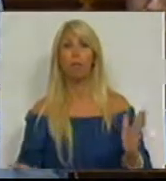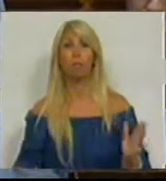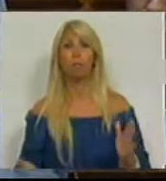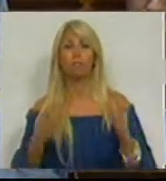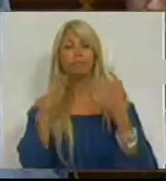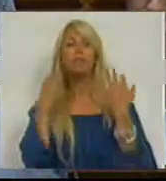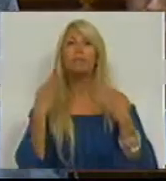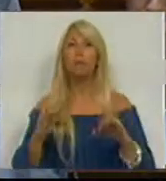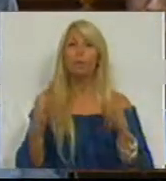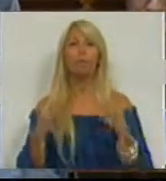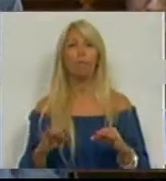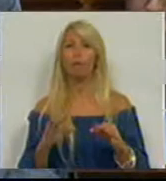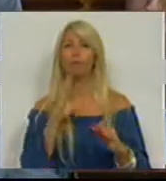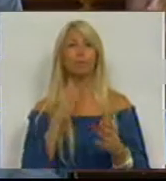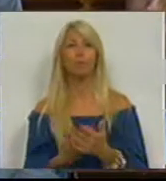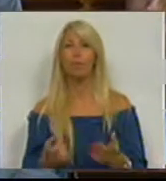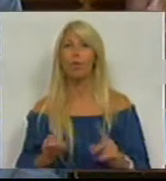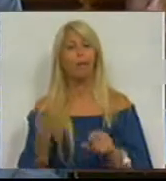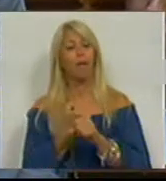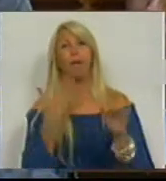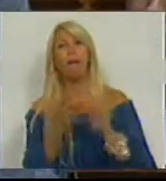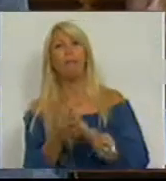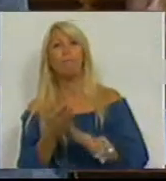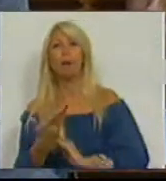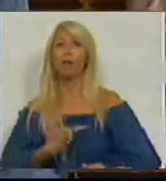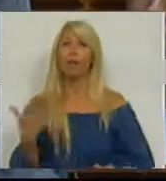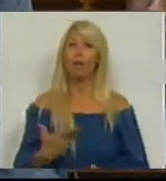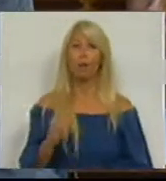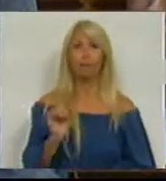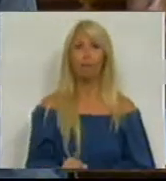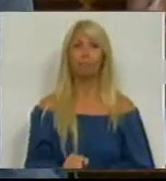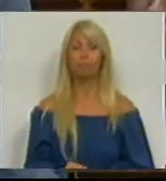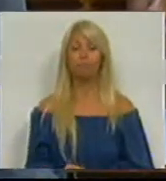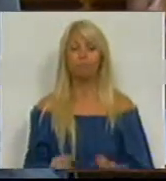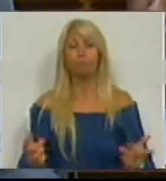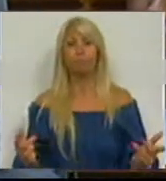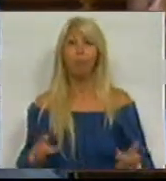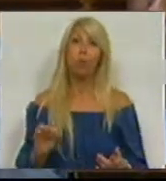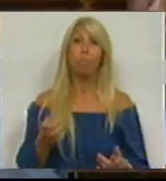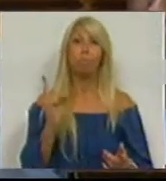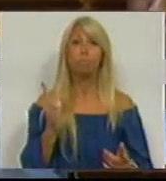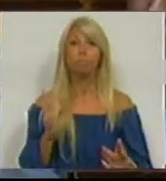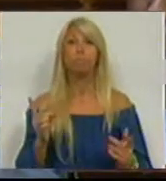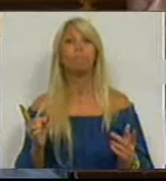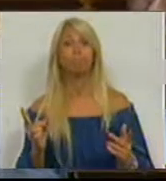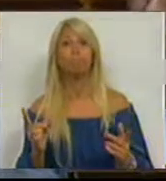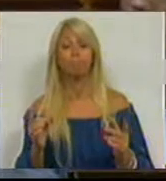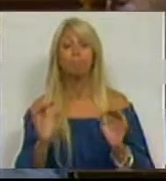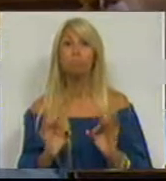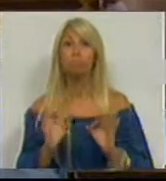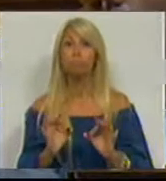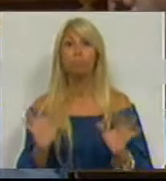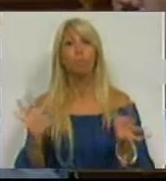naturalmente não promove o emprego com direitos. Aliás, do ponto de vista estritamente